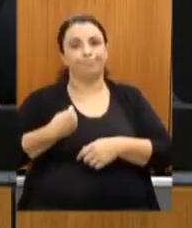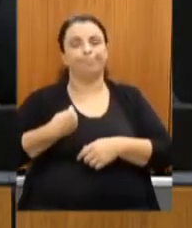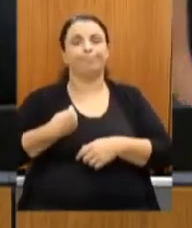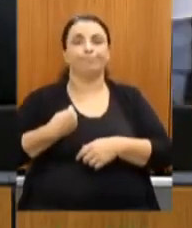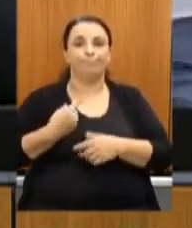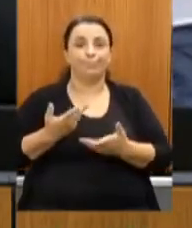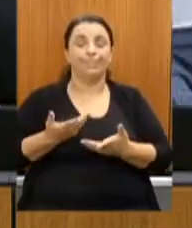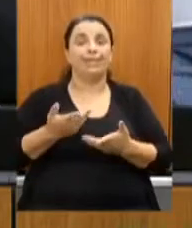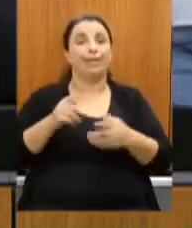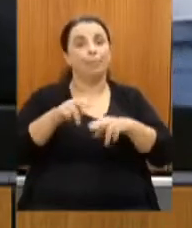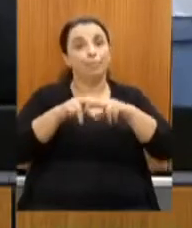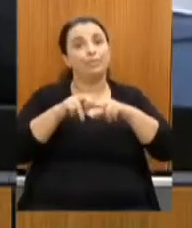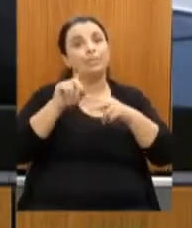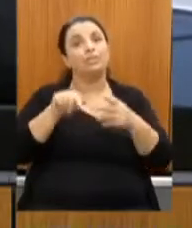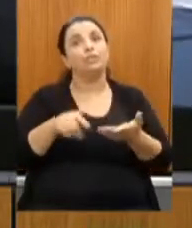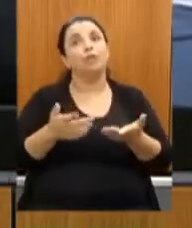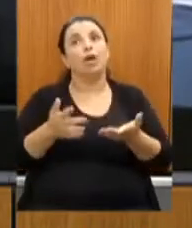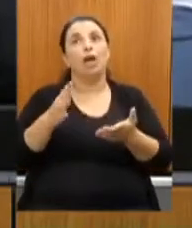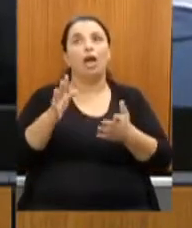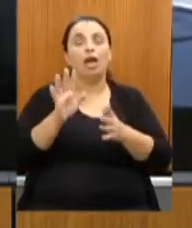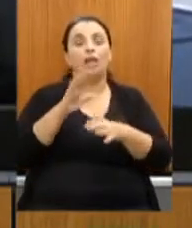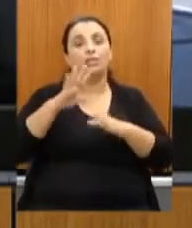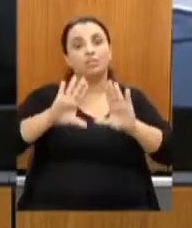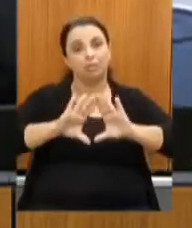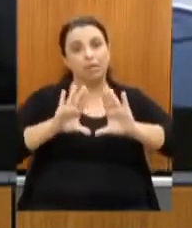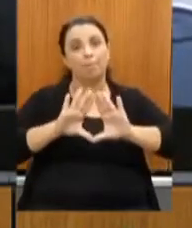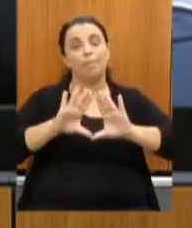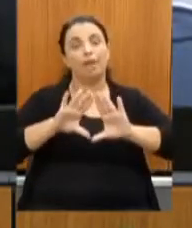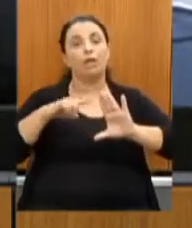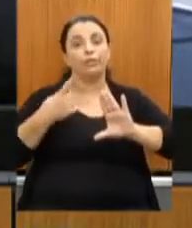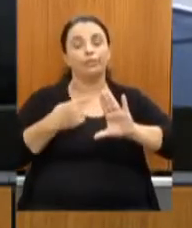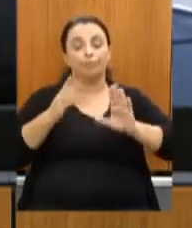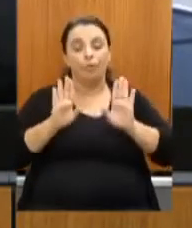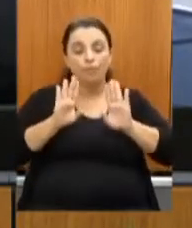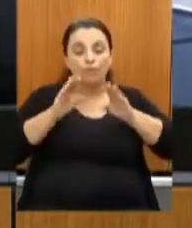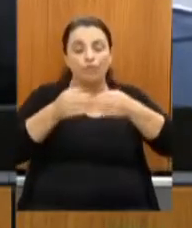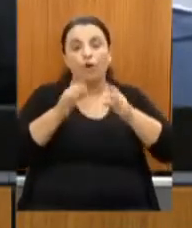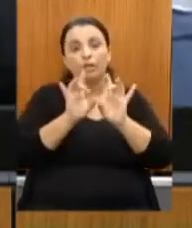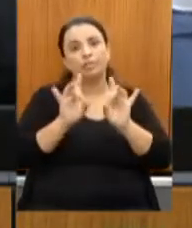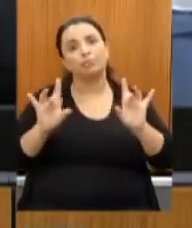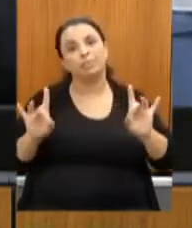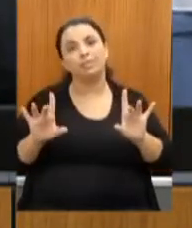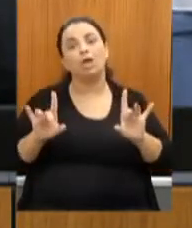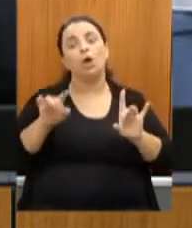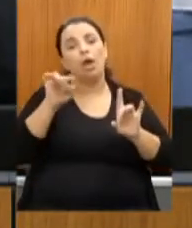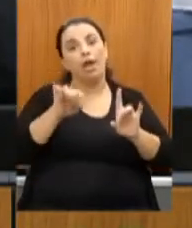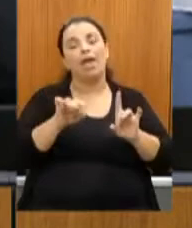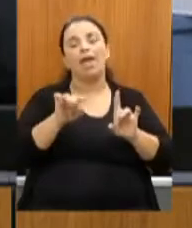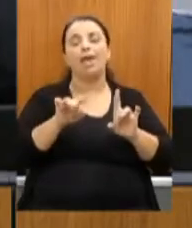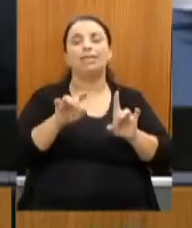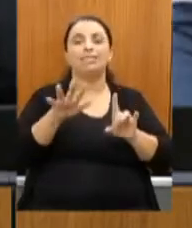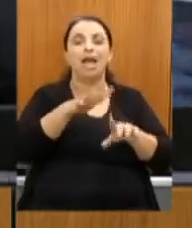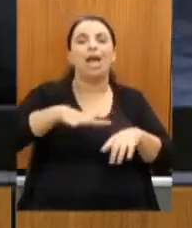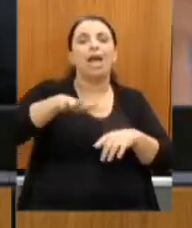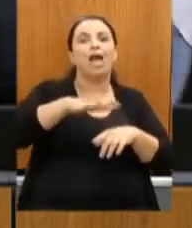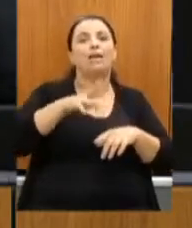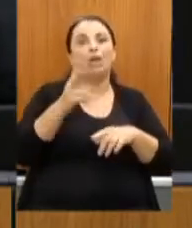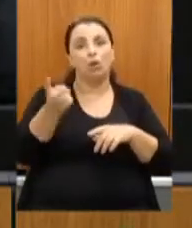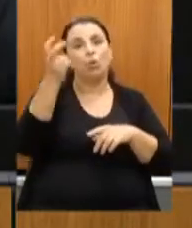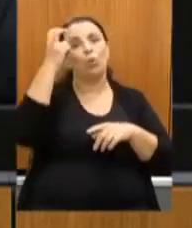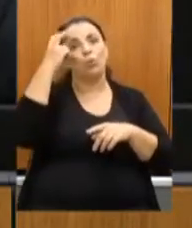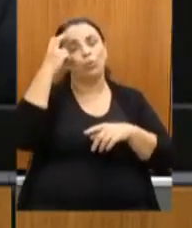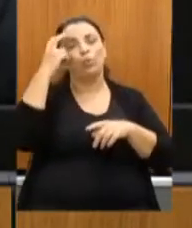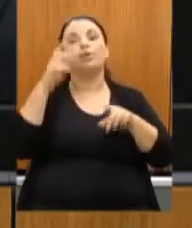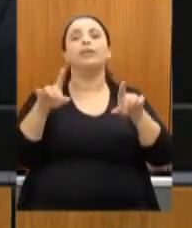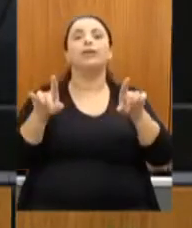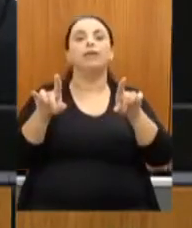Assembleia estar podendo realmente dar uma tratativa especial a todos esses segmentos, tanto da cultura como